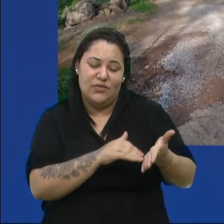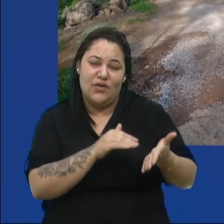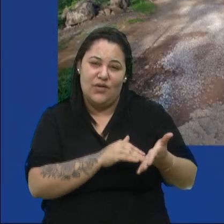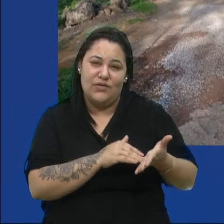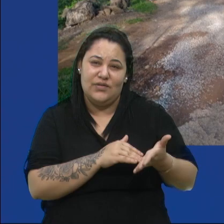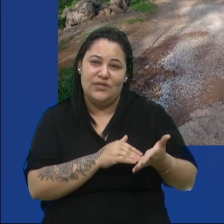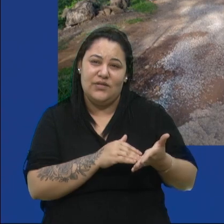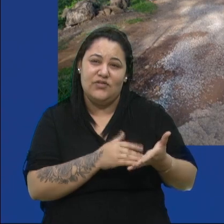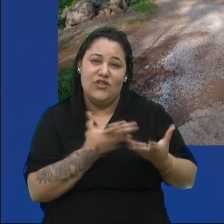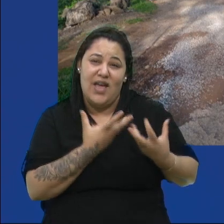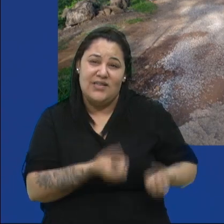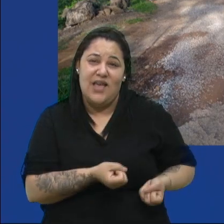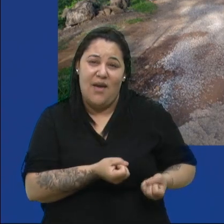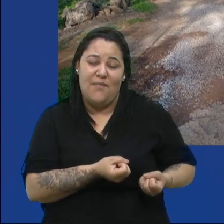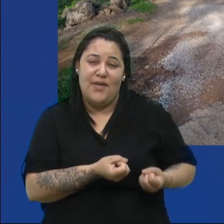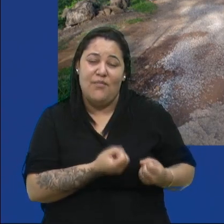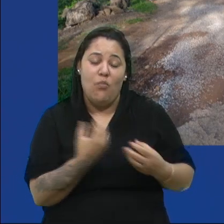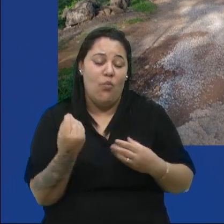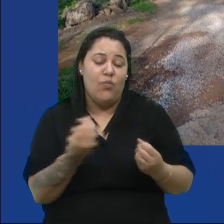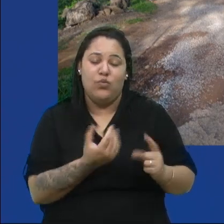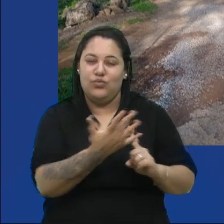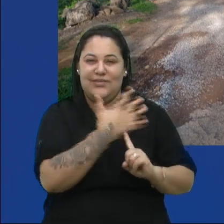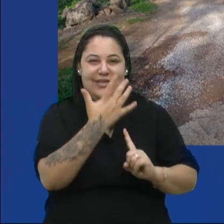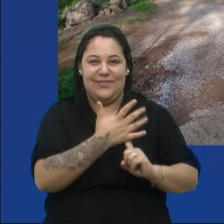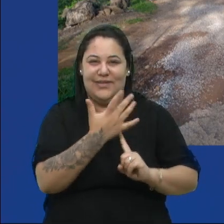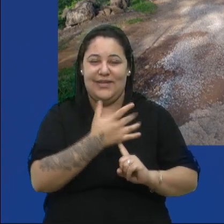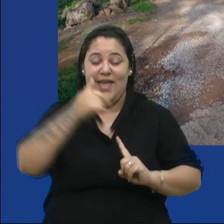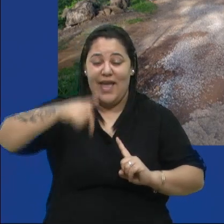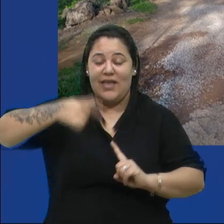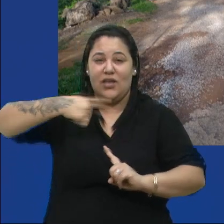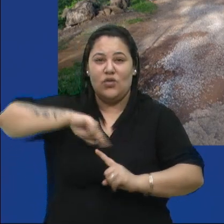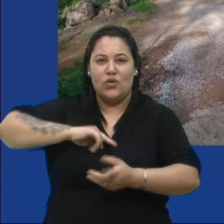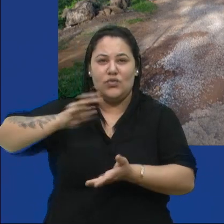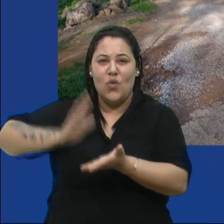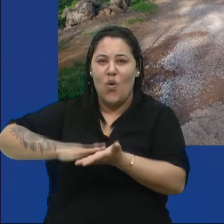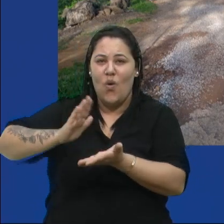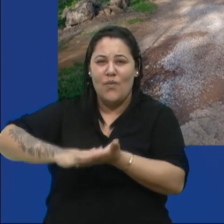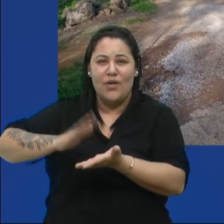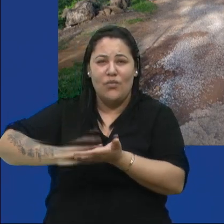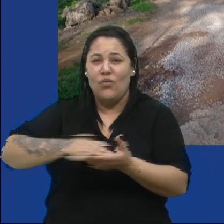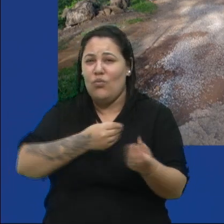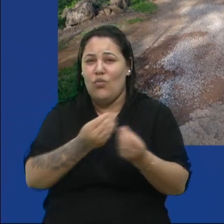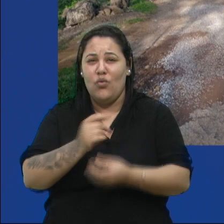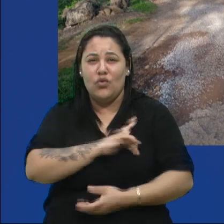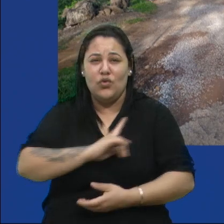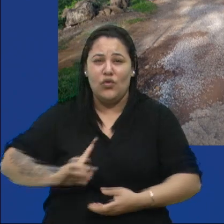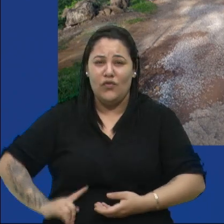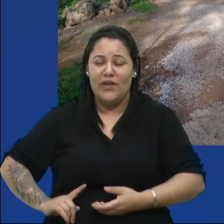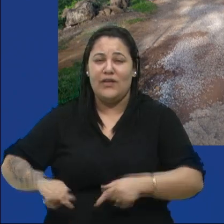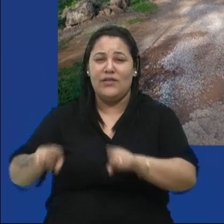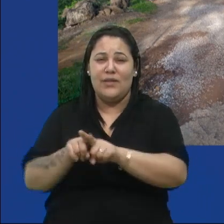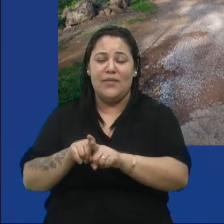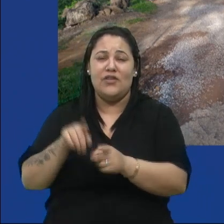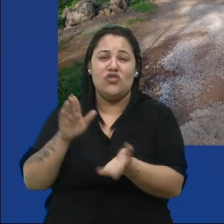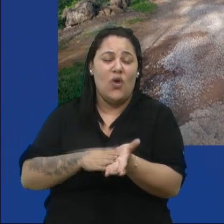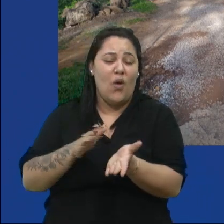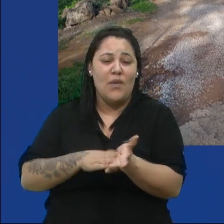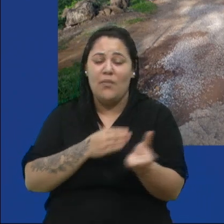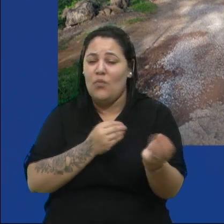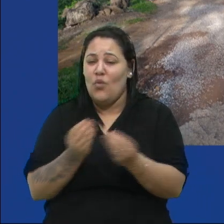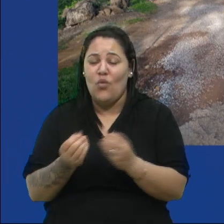a Câmara, os colegas vereadores, a gente tem cobrado muito o governo, cobrado muitas as secretarias, são